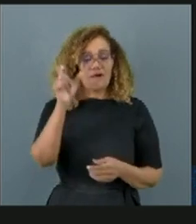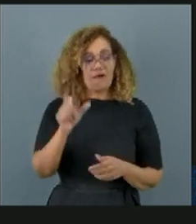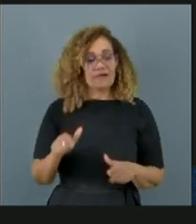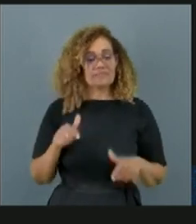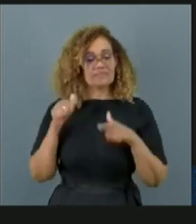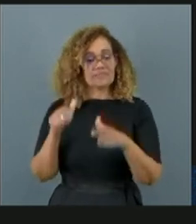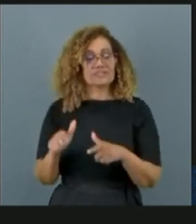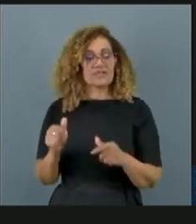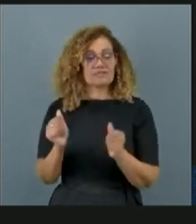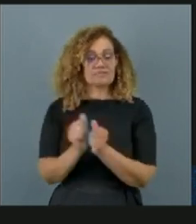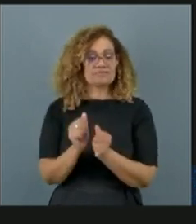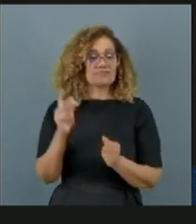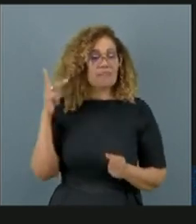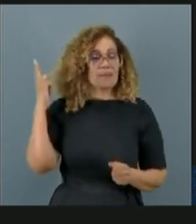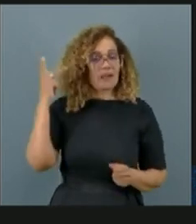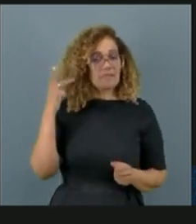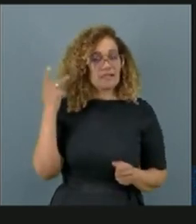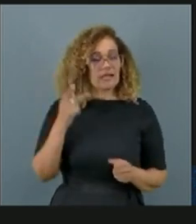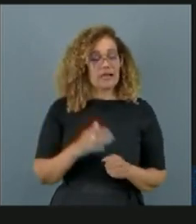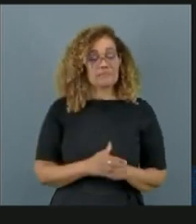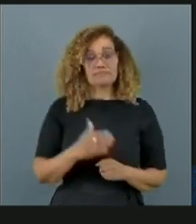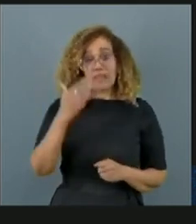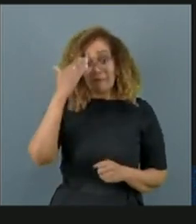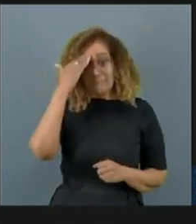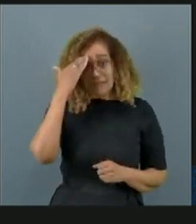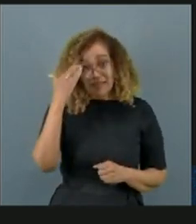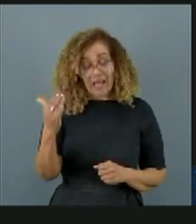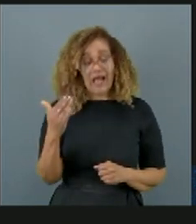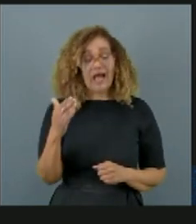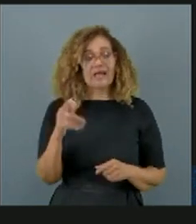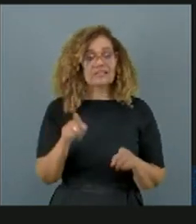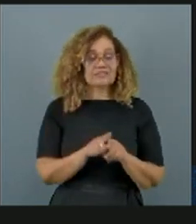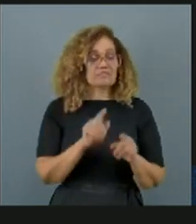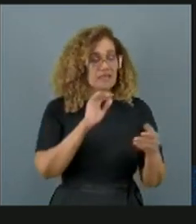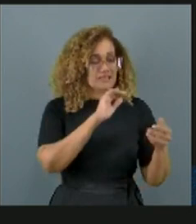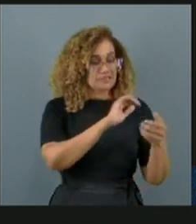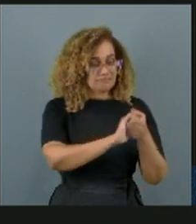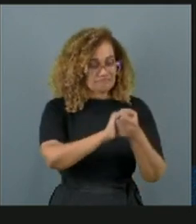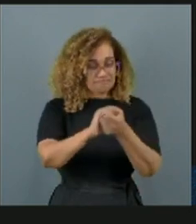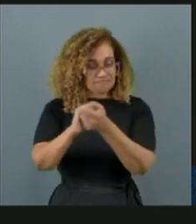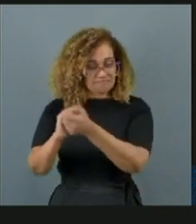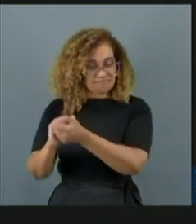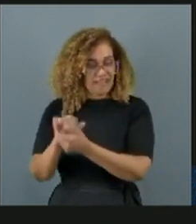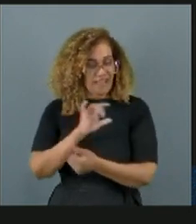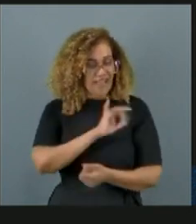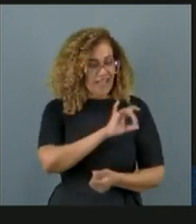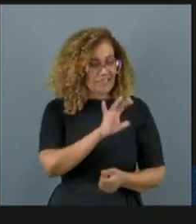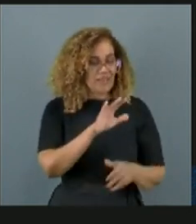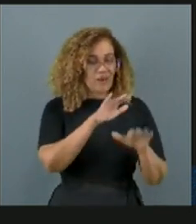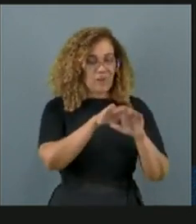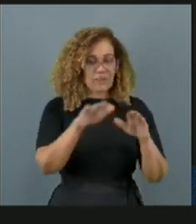parlamentar. Muito obrigado mesmo, saudando a senhora e o saúdo a todos da mesa.